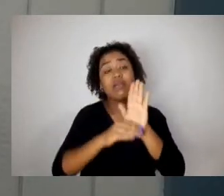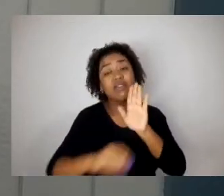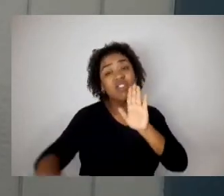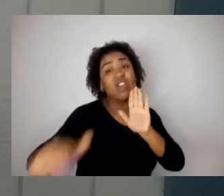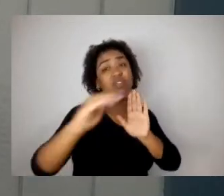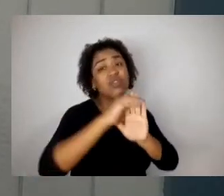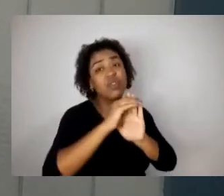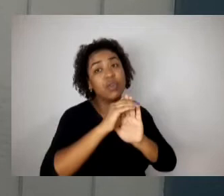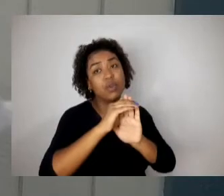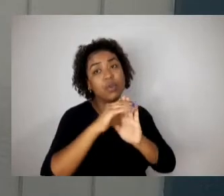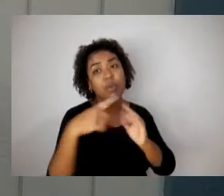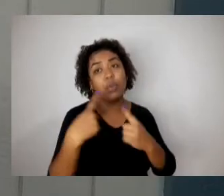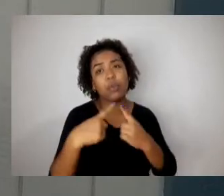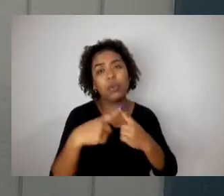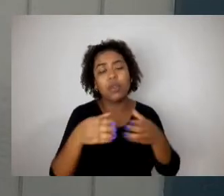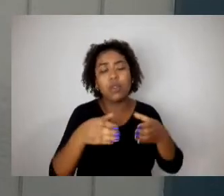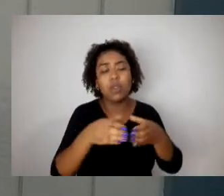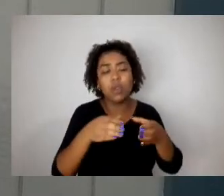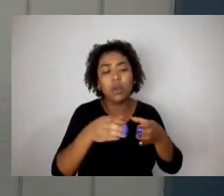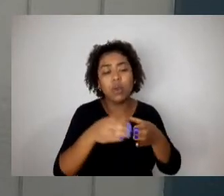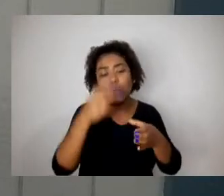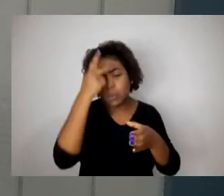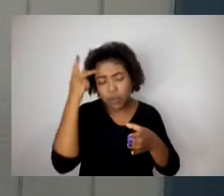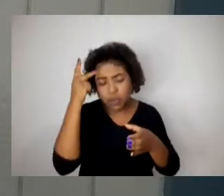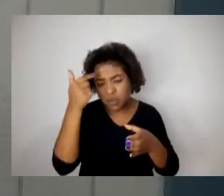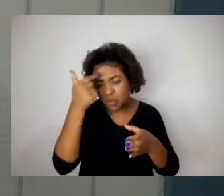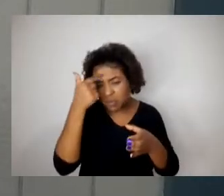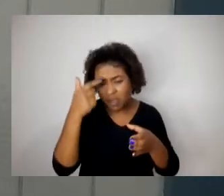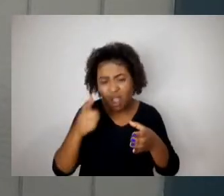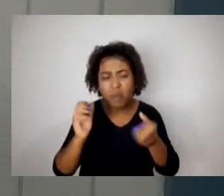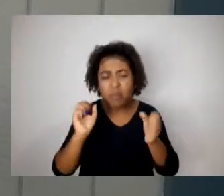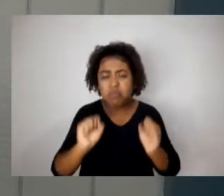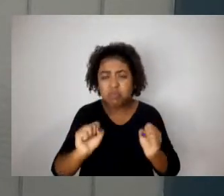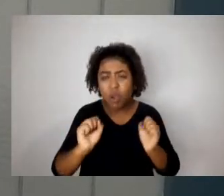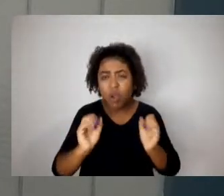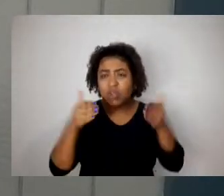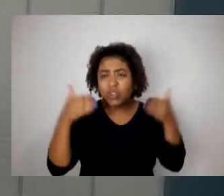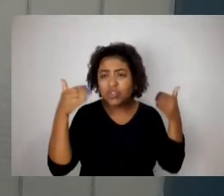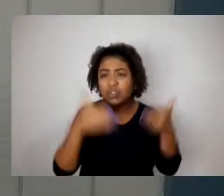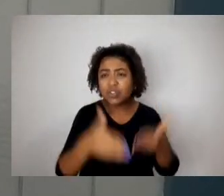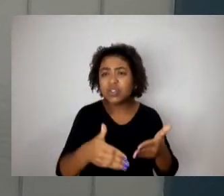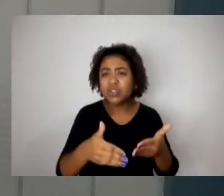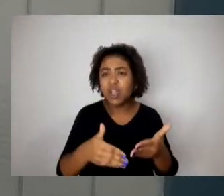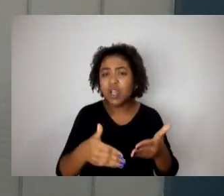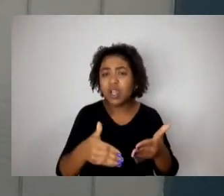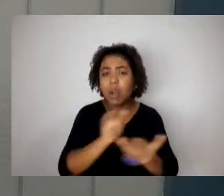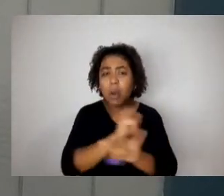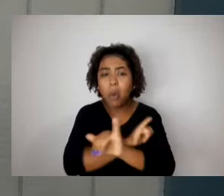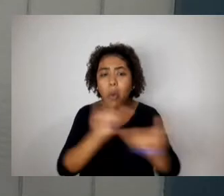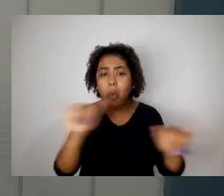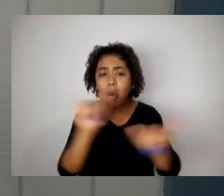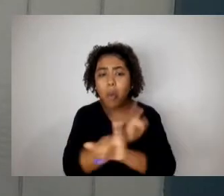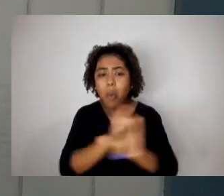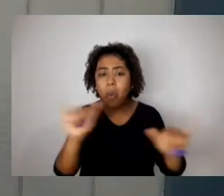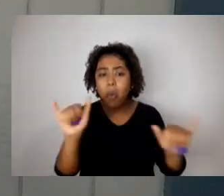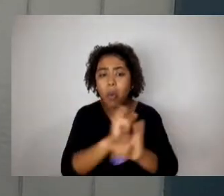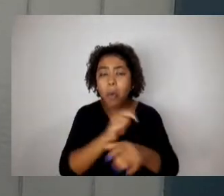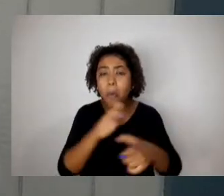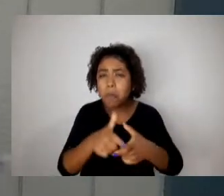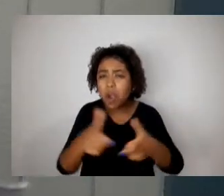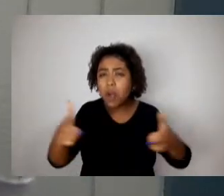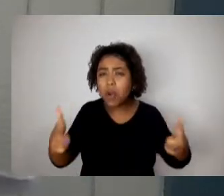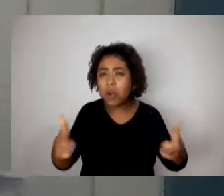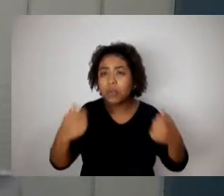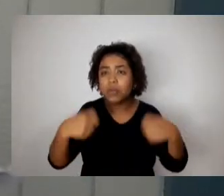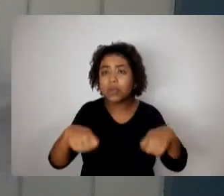pensam e colocar para a maioria. É isso que eles querem. É o desrespeito à língua portuguesa. Eu vou ler o